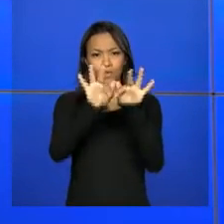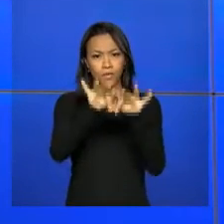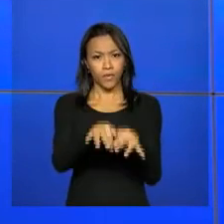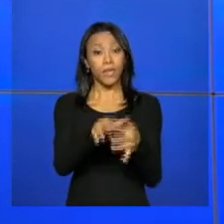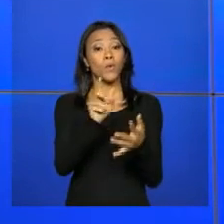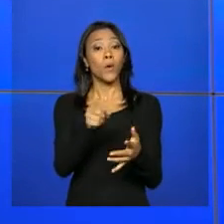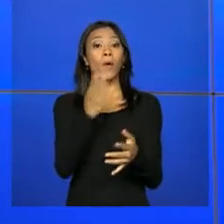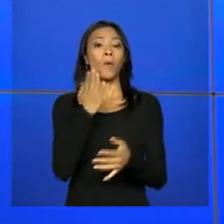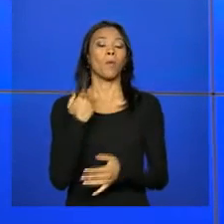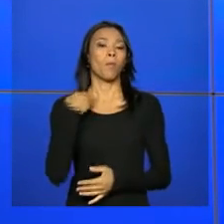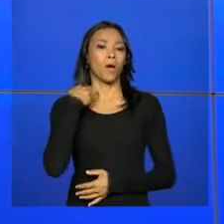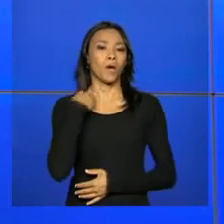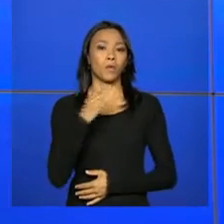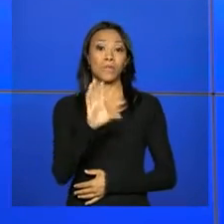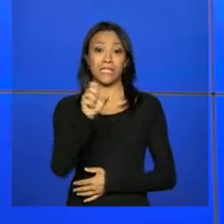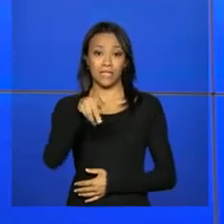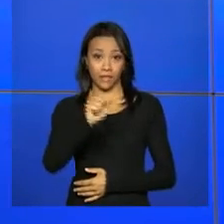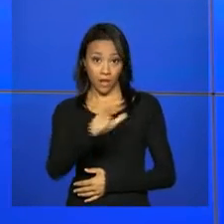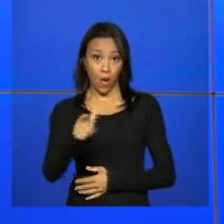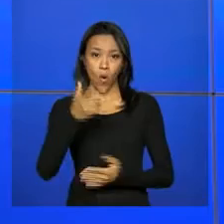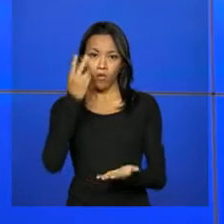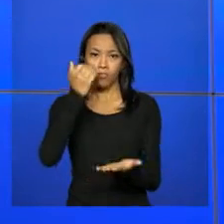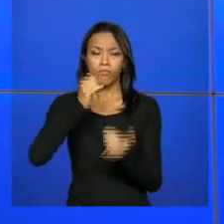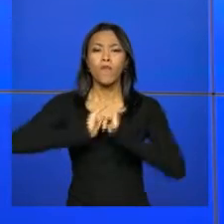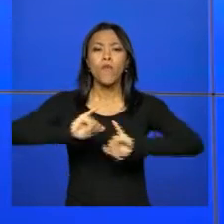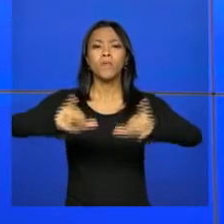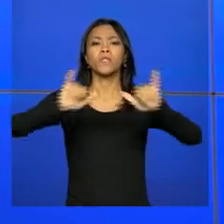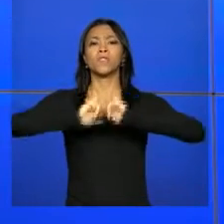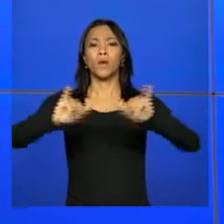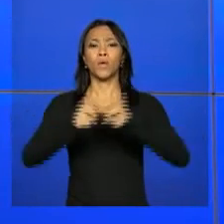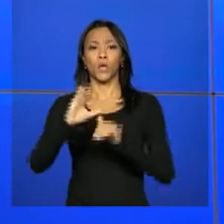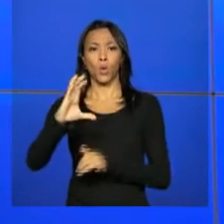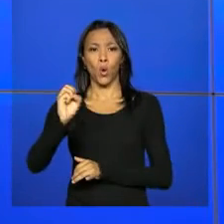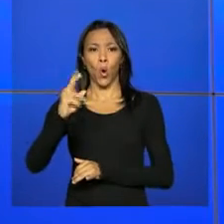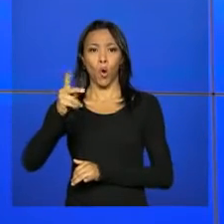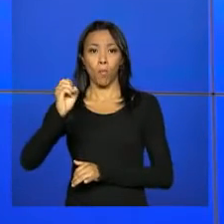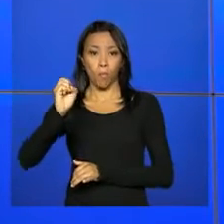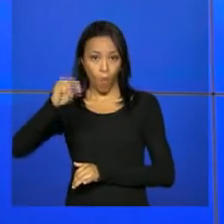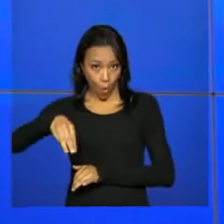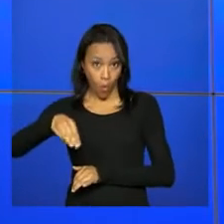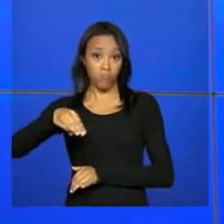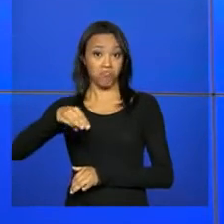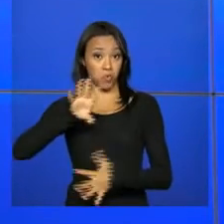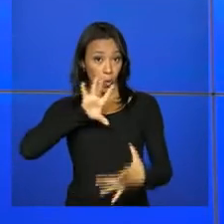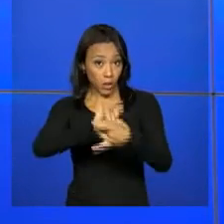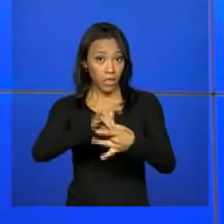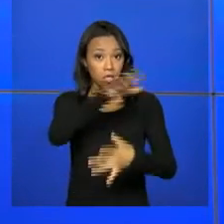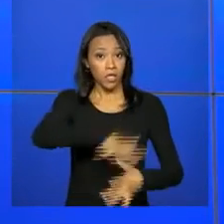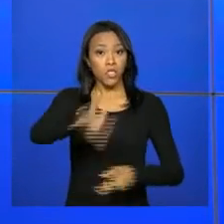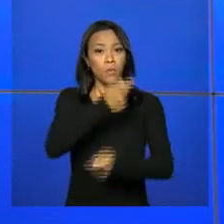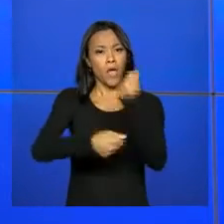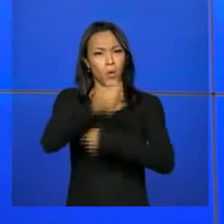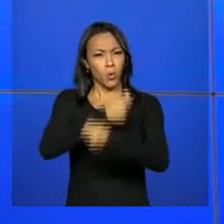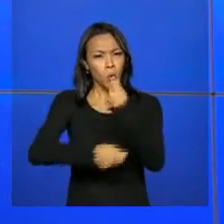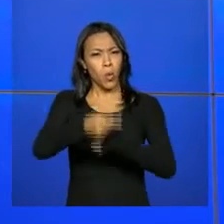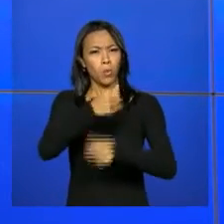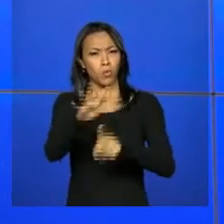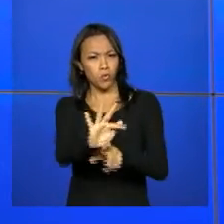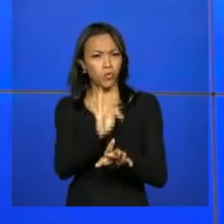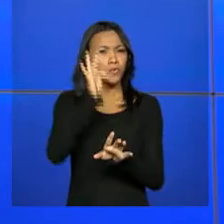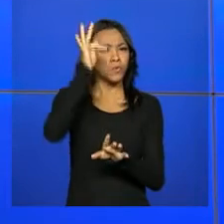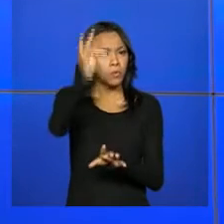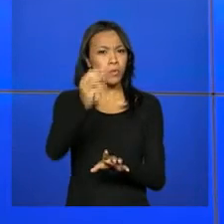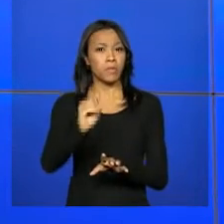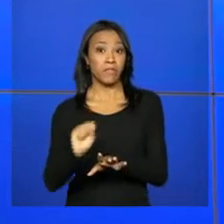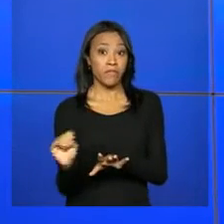encontro, o Banco Central emitiu um comunicado explicando que o Copom considerou o cenário macroeconômico, as perspectivas para a